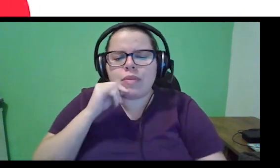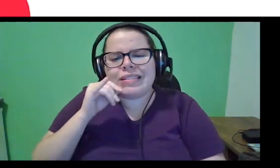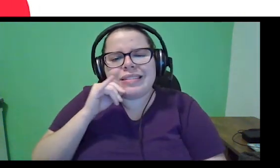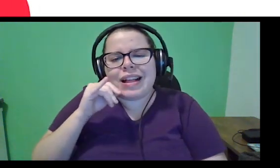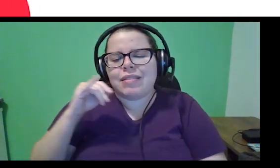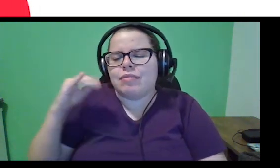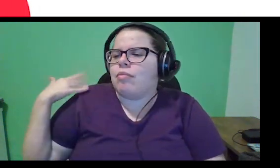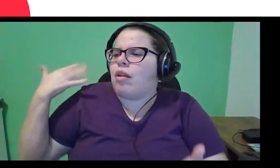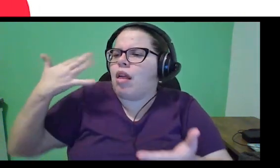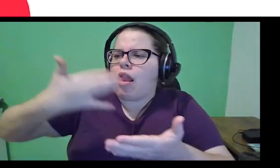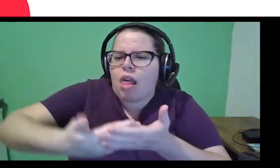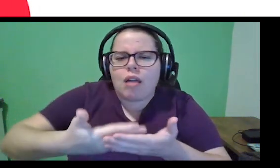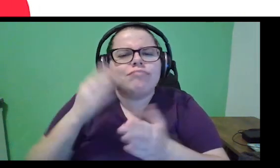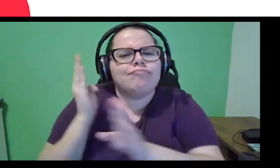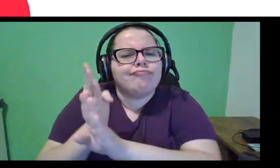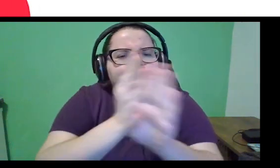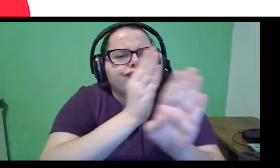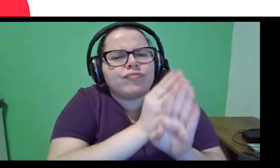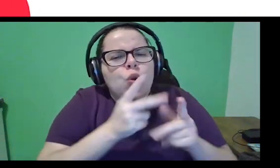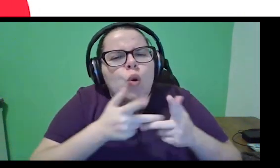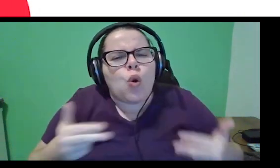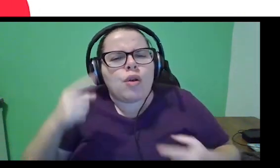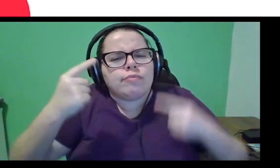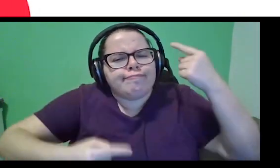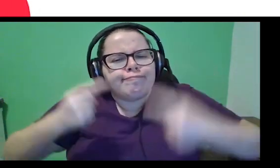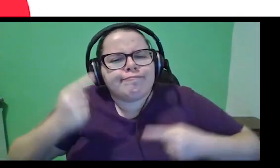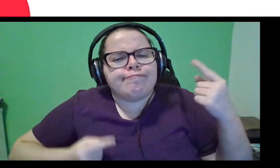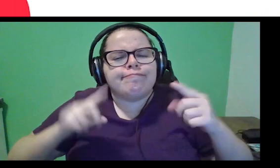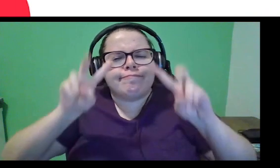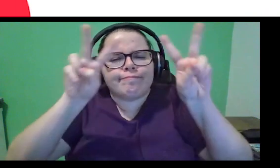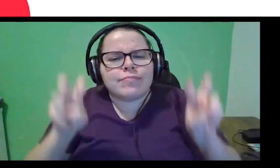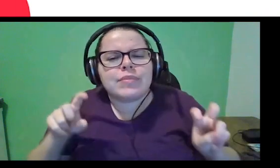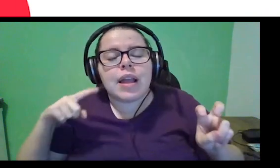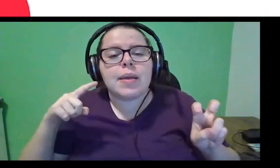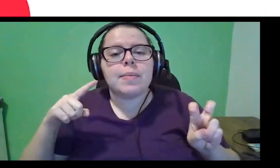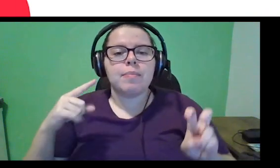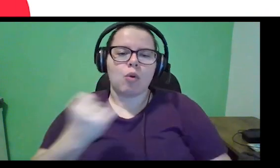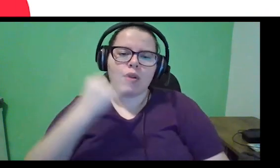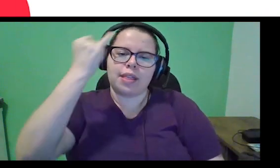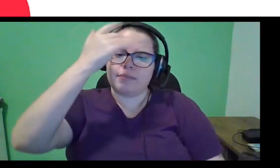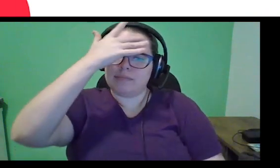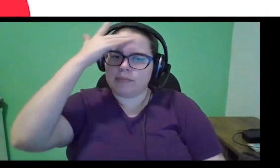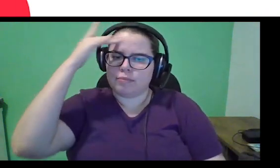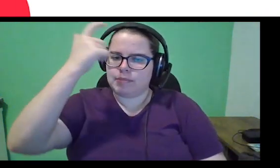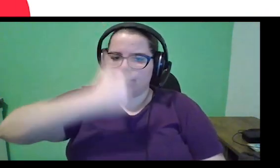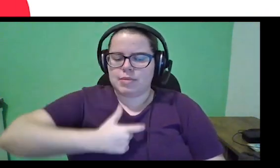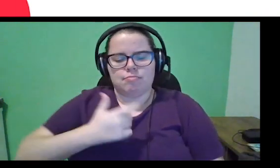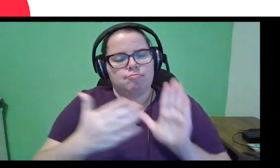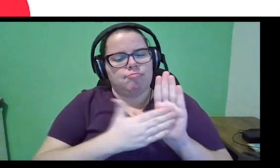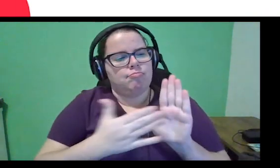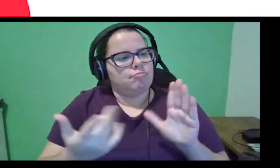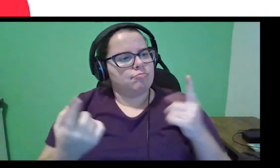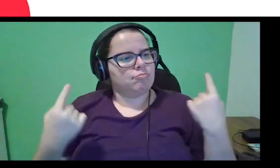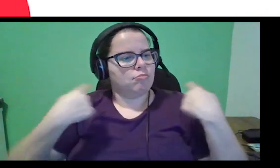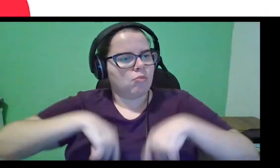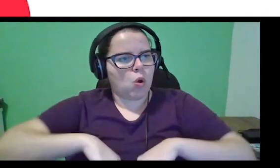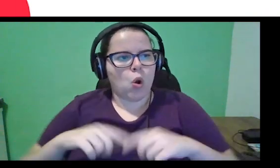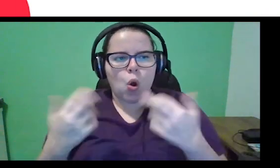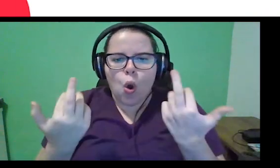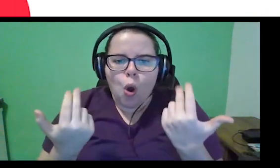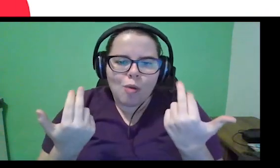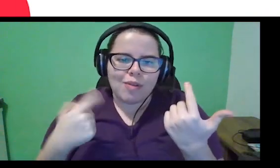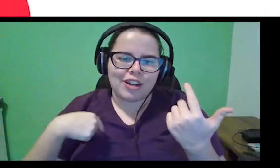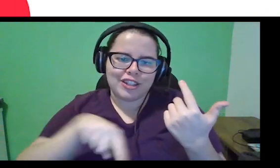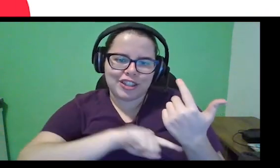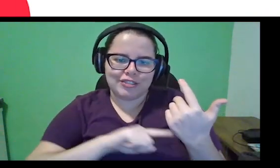todos esses diagnósticos que eu estou trazendo para vocês, é muito importante todas essas pessoas terem um propósito em comum, né? É o que vai